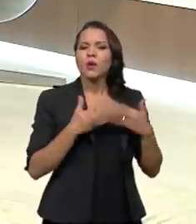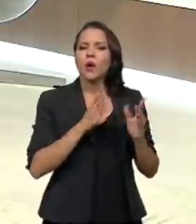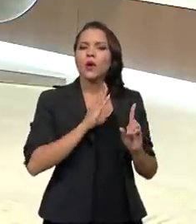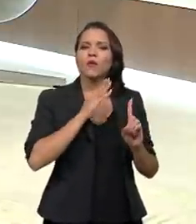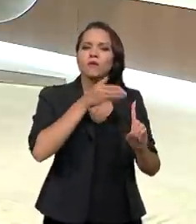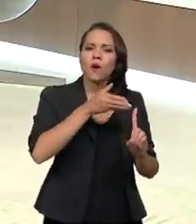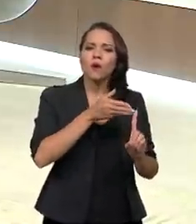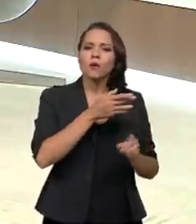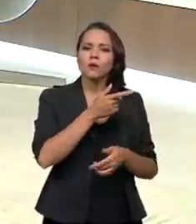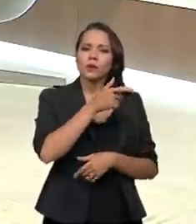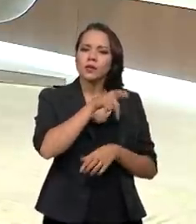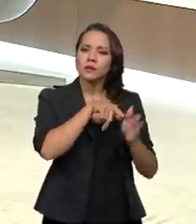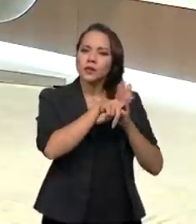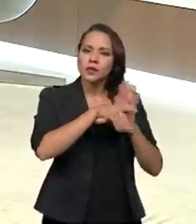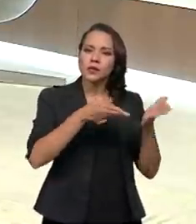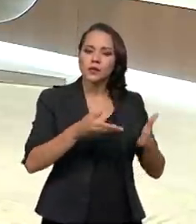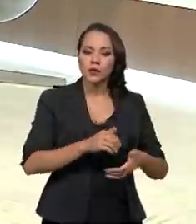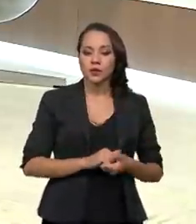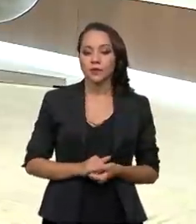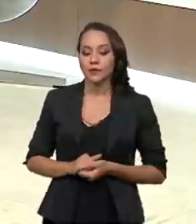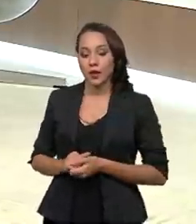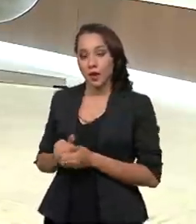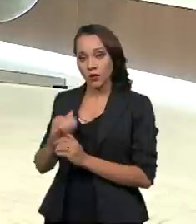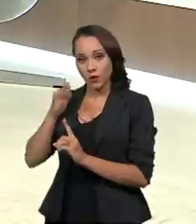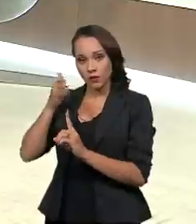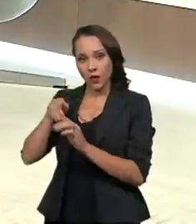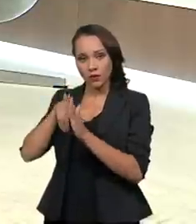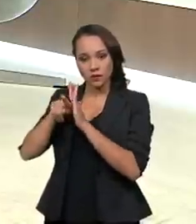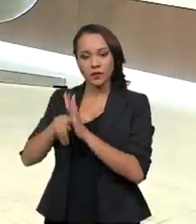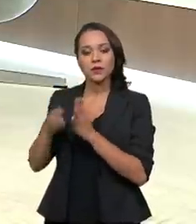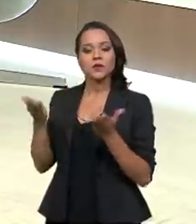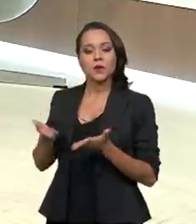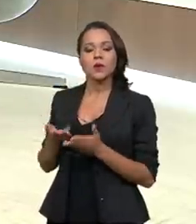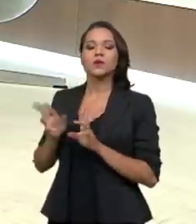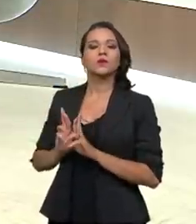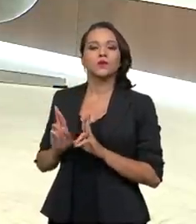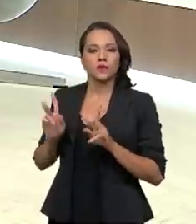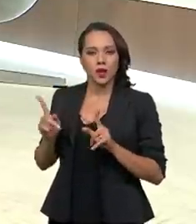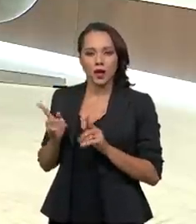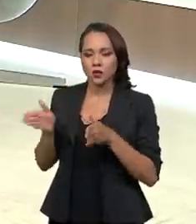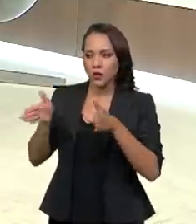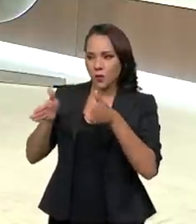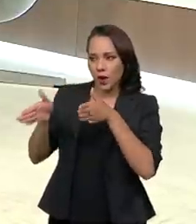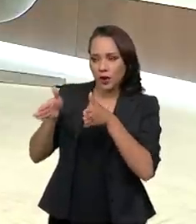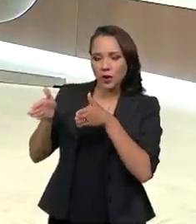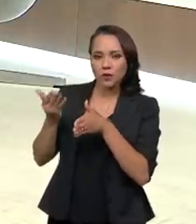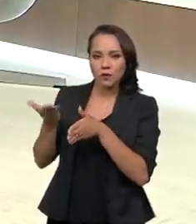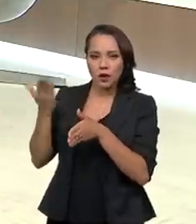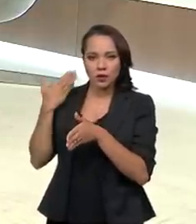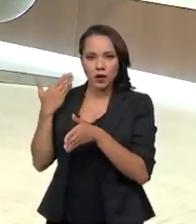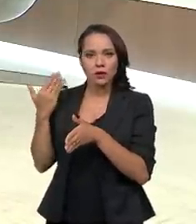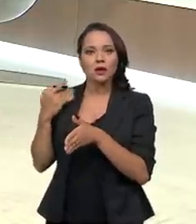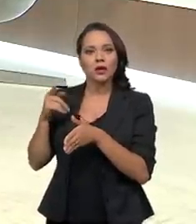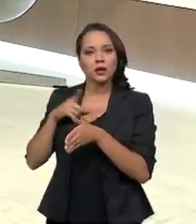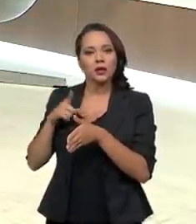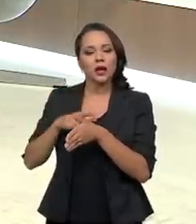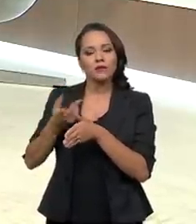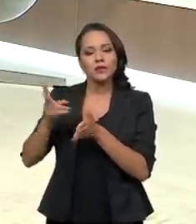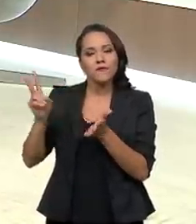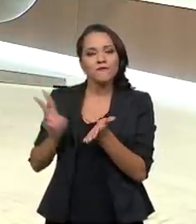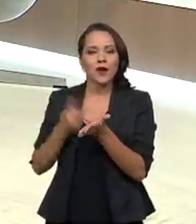o foco dessas pesquisas hoje? O foco das pesquisas hoje, diferentemente do período em que estavam sendo